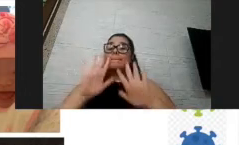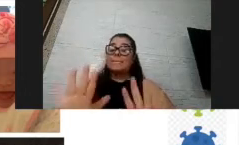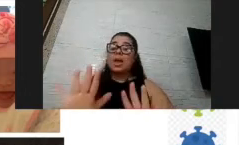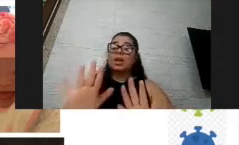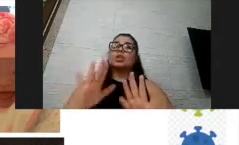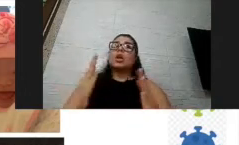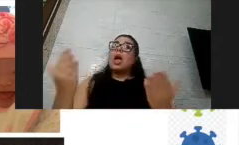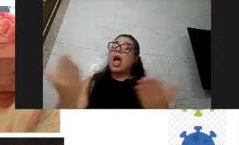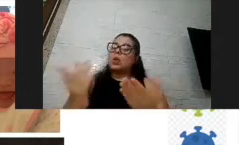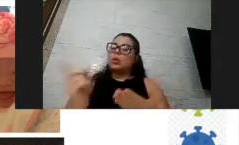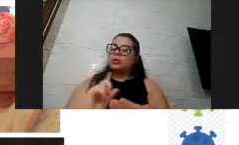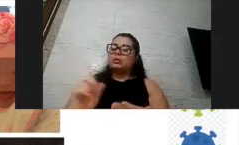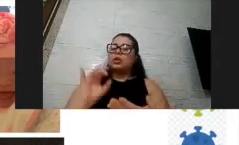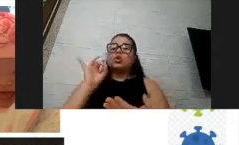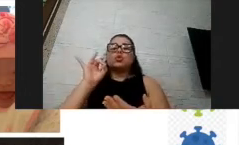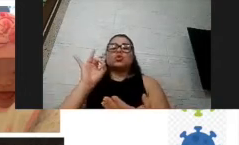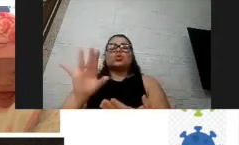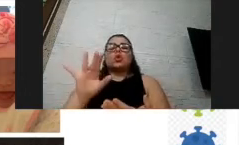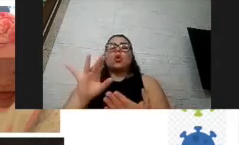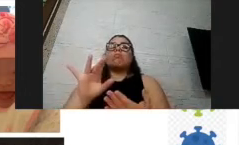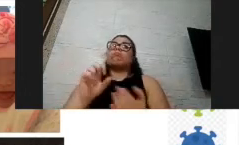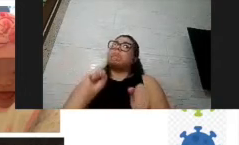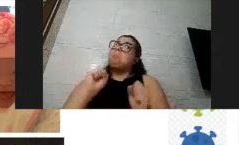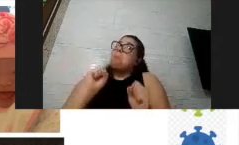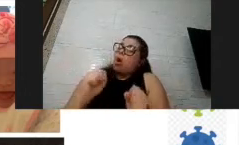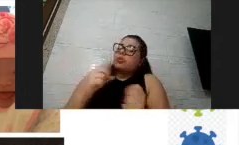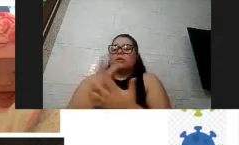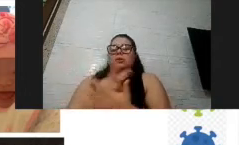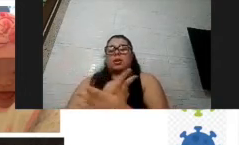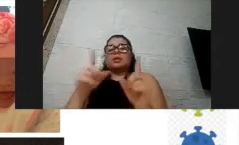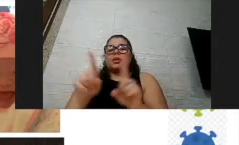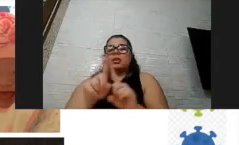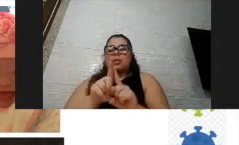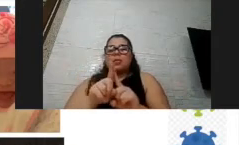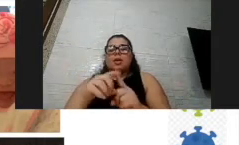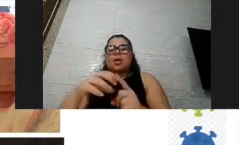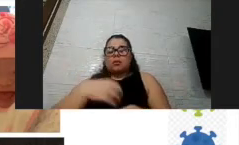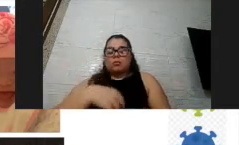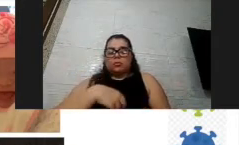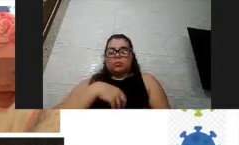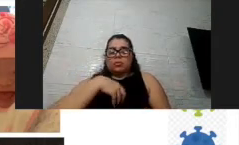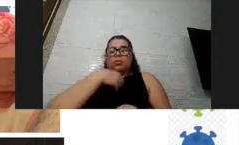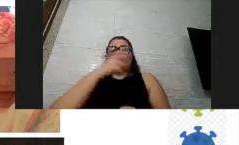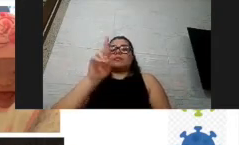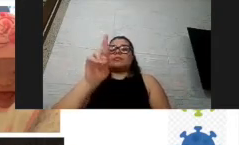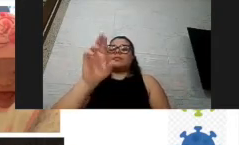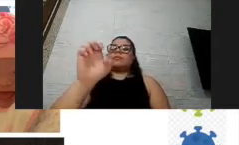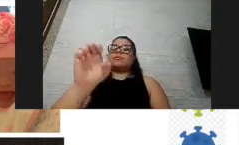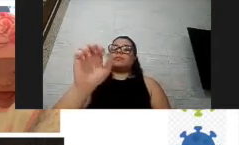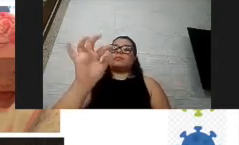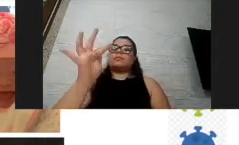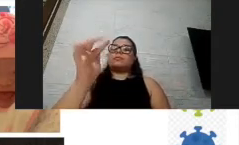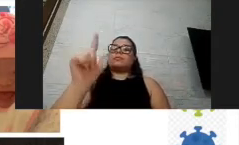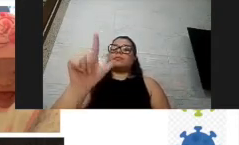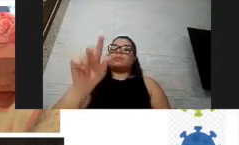mostrou se mostrou só com um potencial é a presença de refluxo gastroesofágico presença de pessoas com